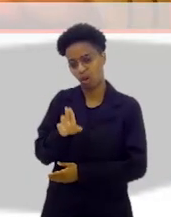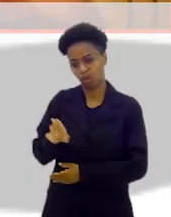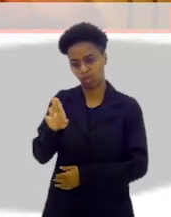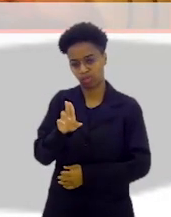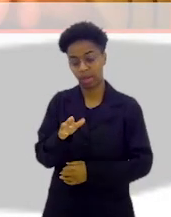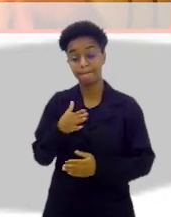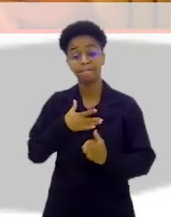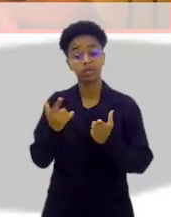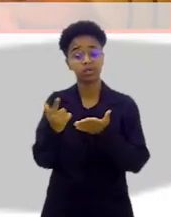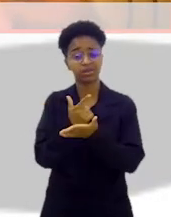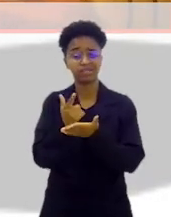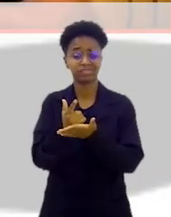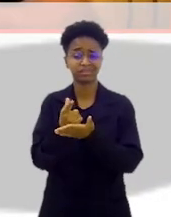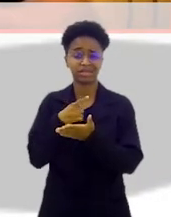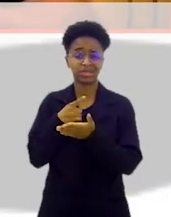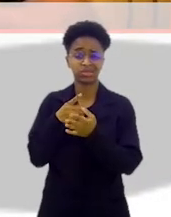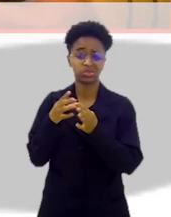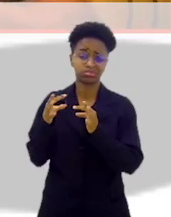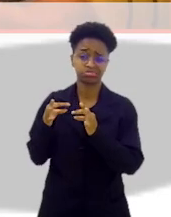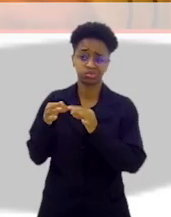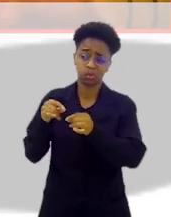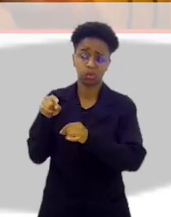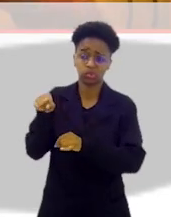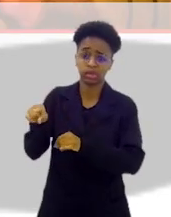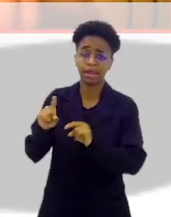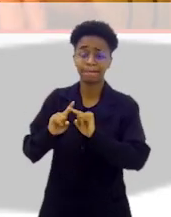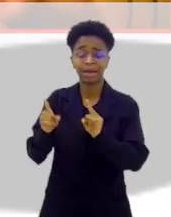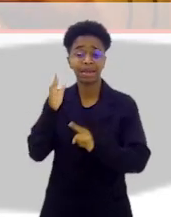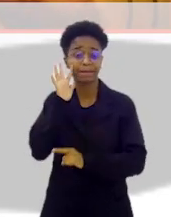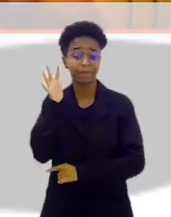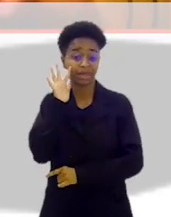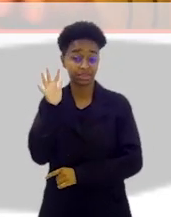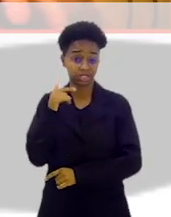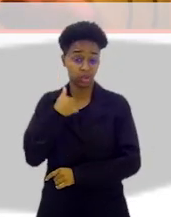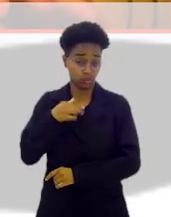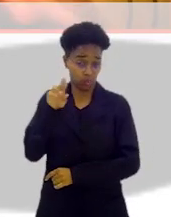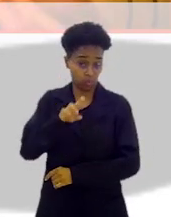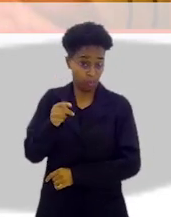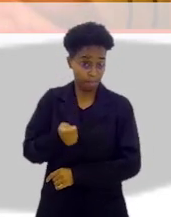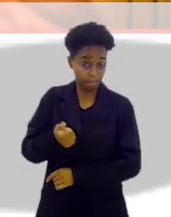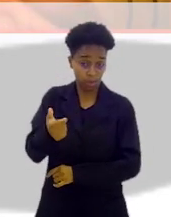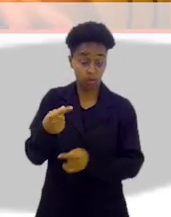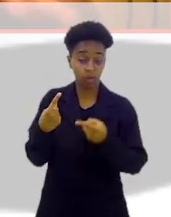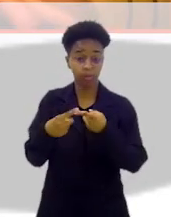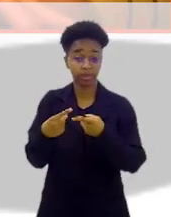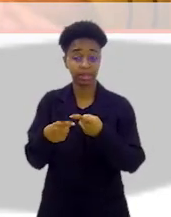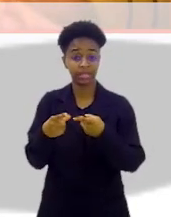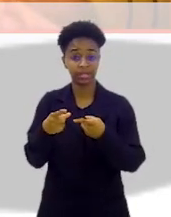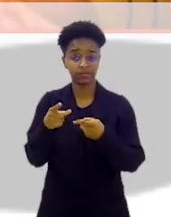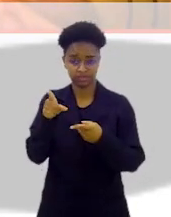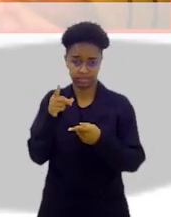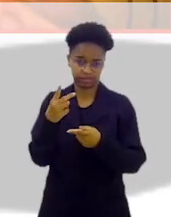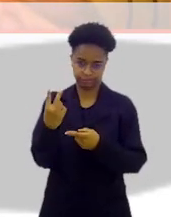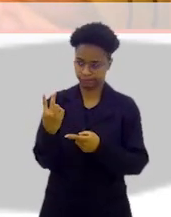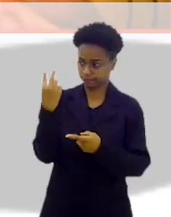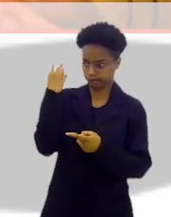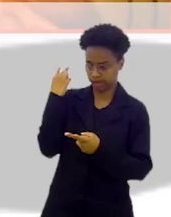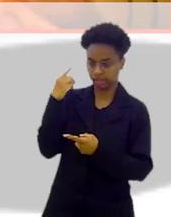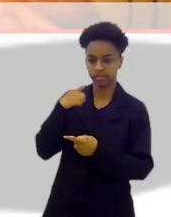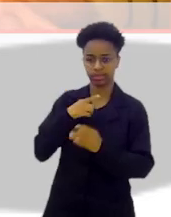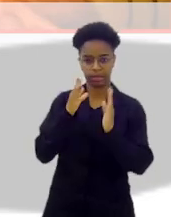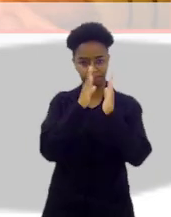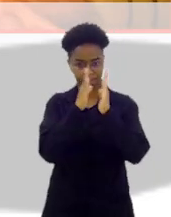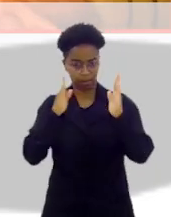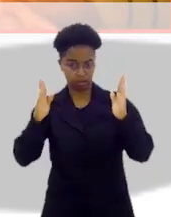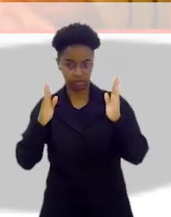pouco. Meus livros estão todos lá, agora você imagina. E eu uso, eu utilizo pouco, porque eu tenho, você está vendo